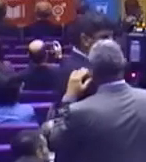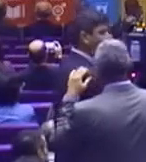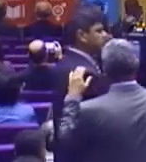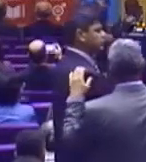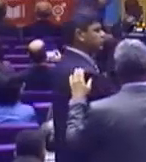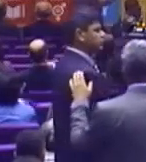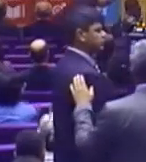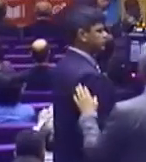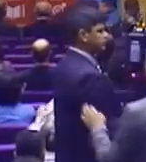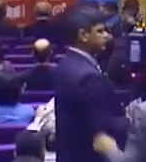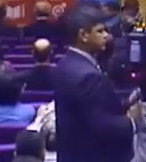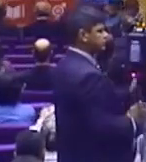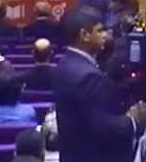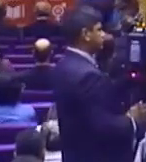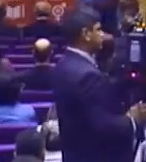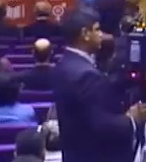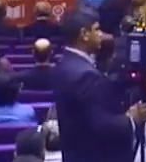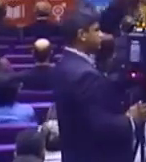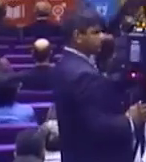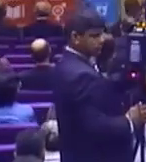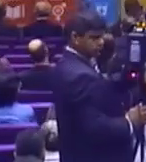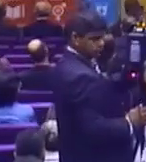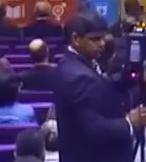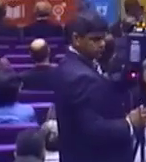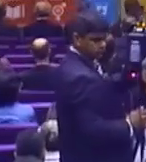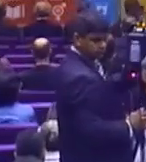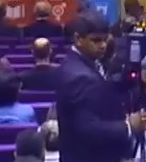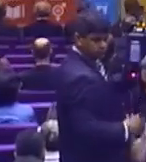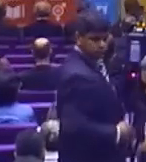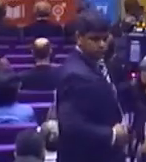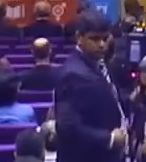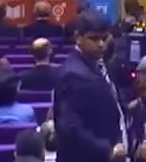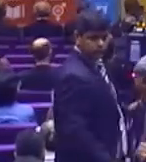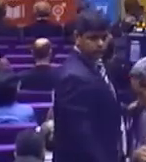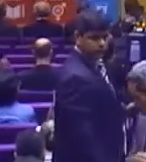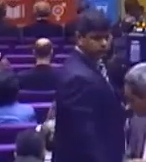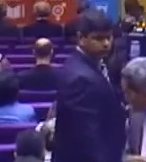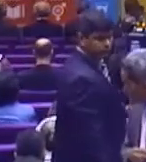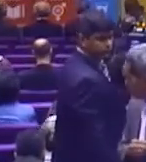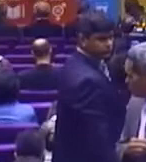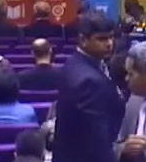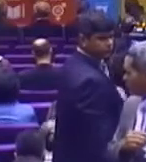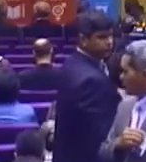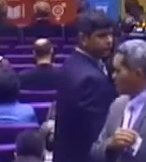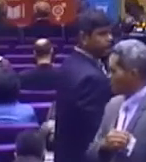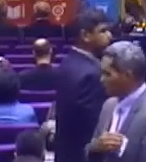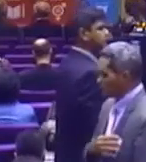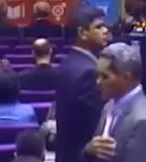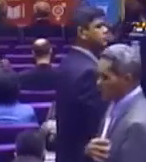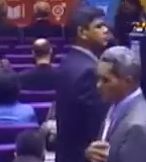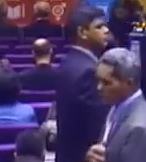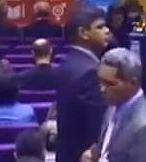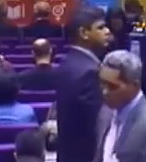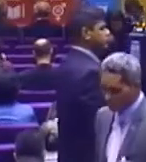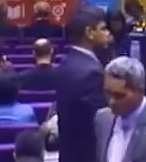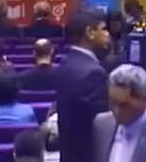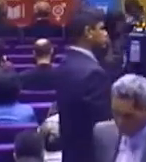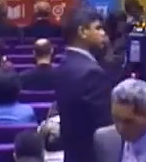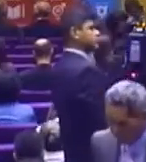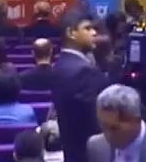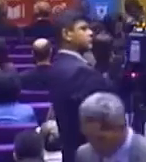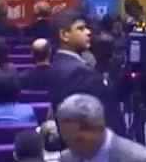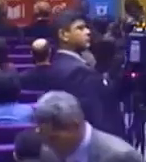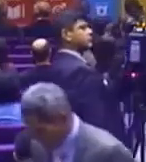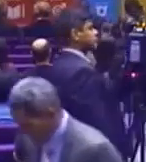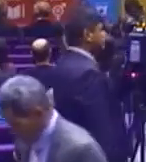planejamento estratégico e gestão de excelência nas instituições públicas. Informamos que, sob a ótica da sustentabilidade,